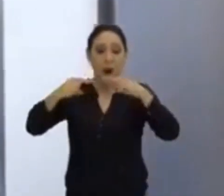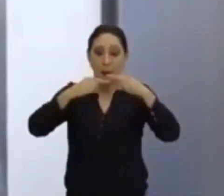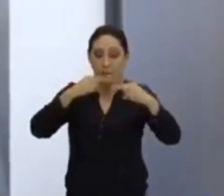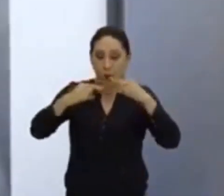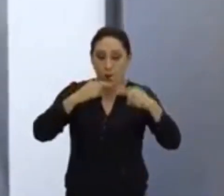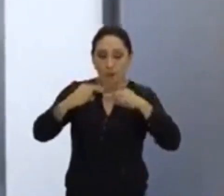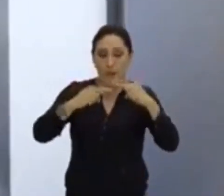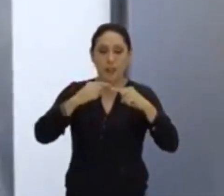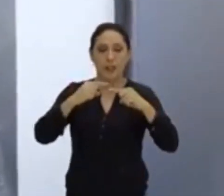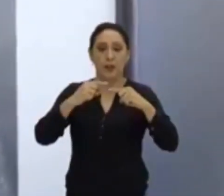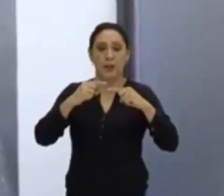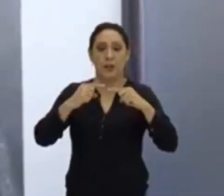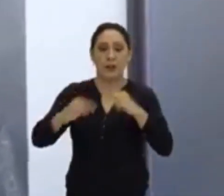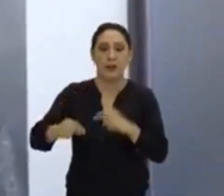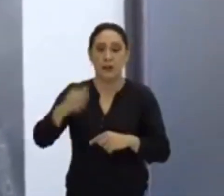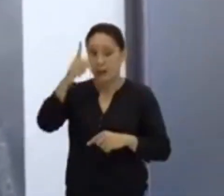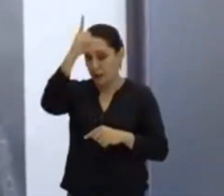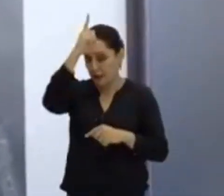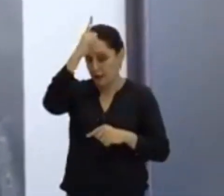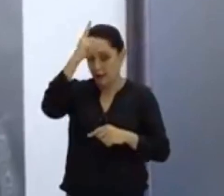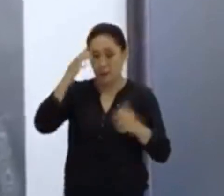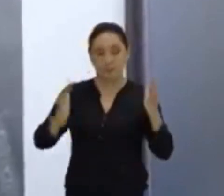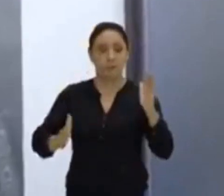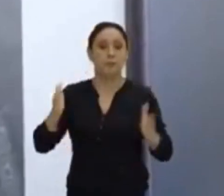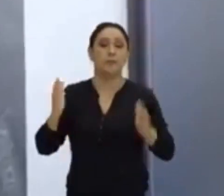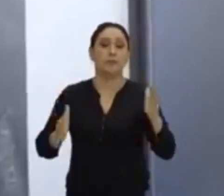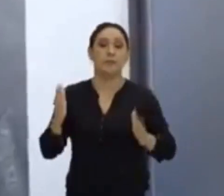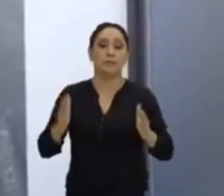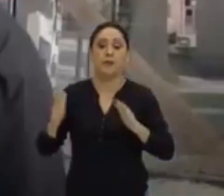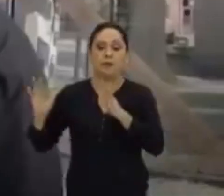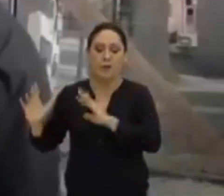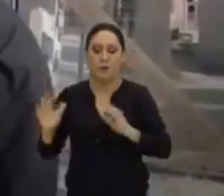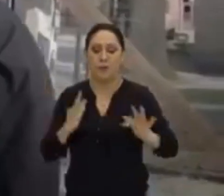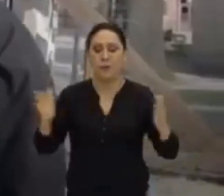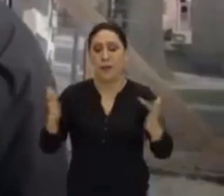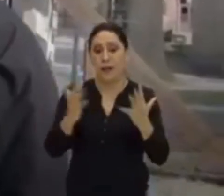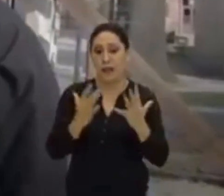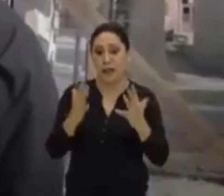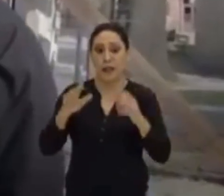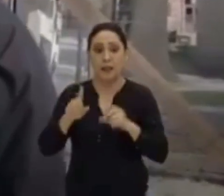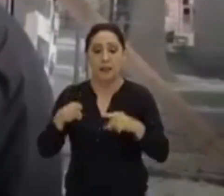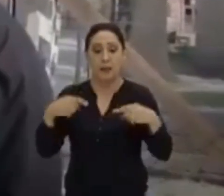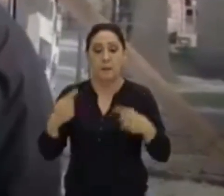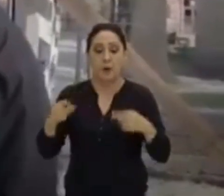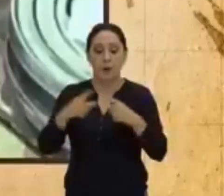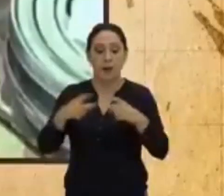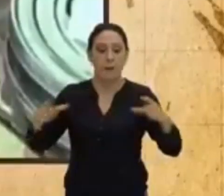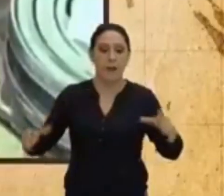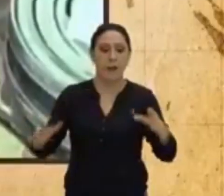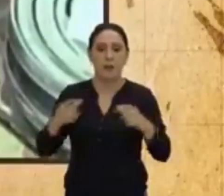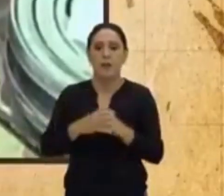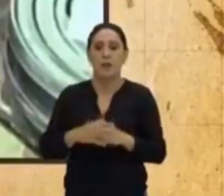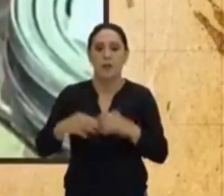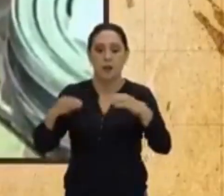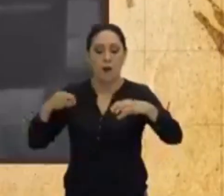a moral alemã da época, vinha para cá. E o destino da maioria deles era a câmara de gás, que tem aqui dentro,